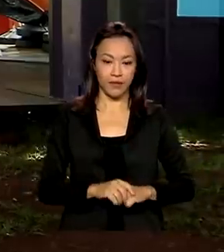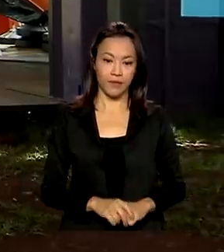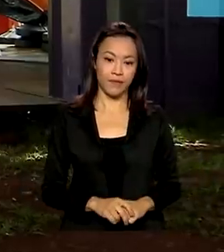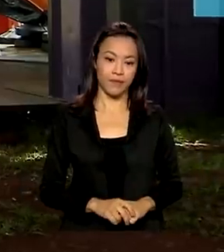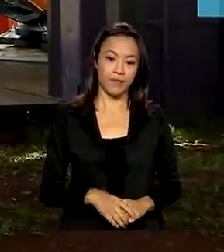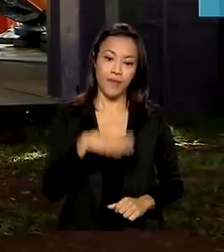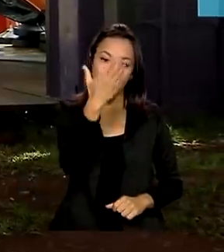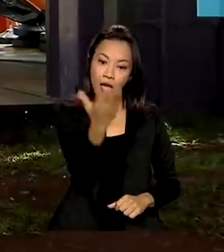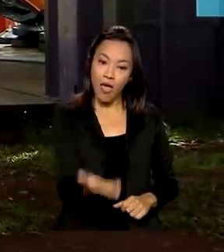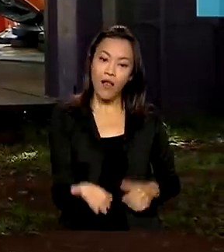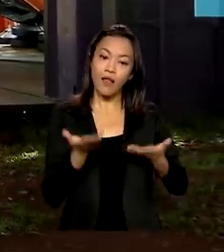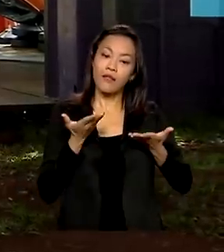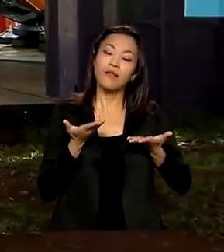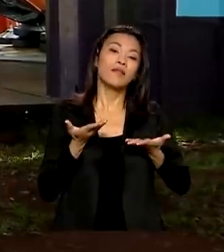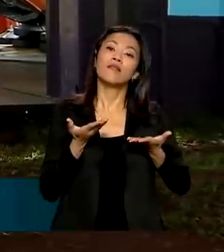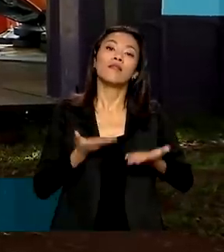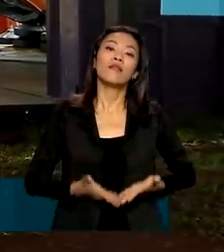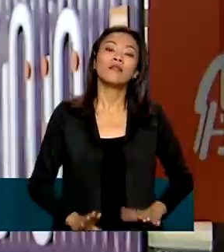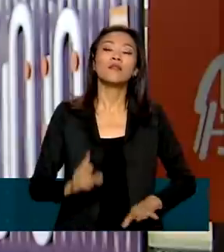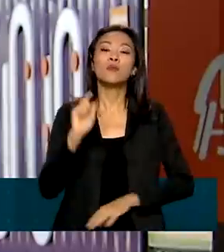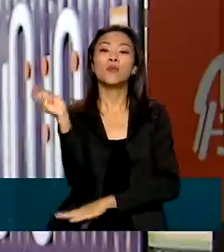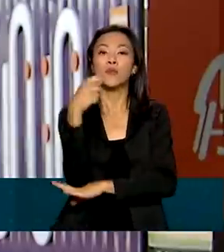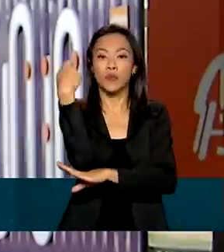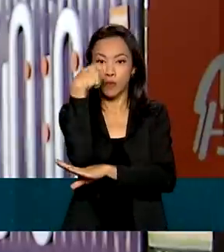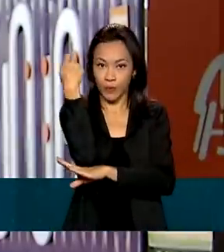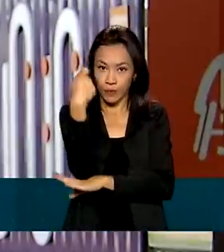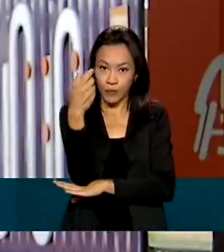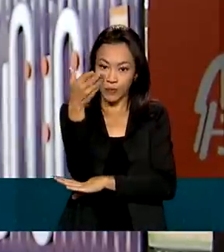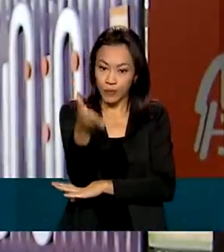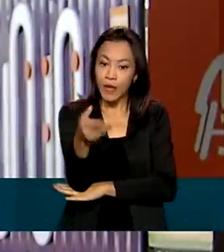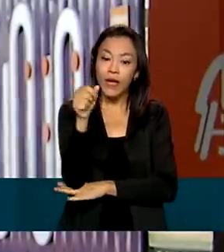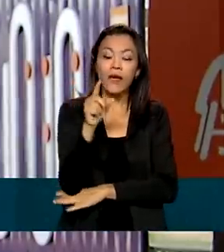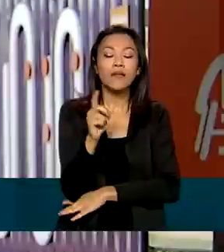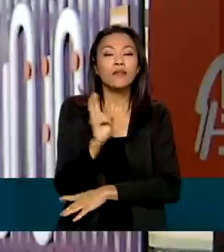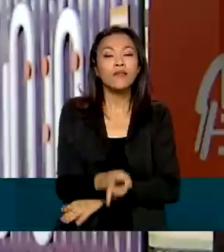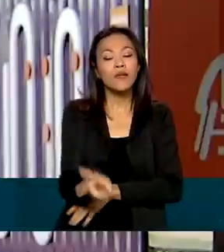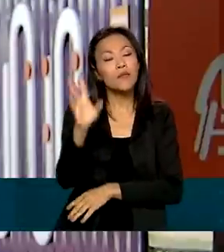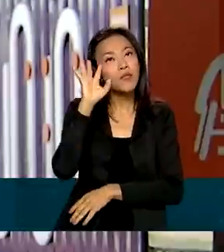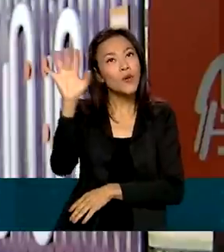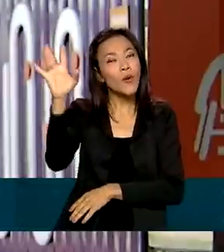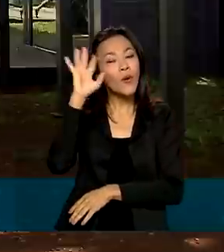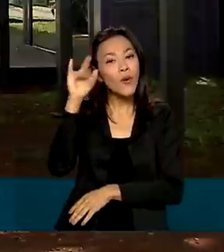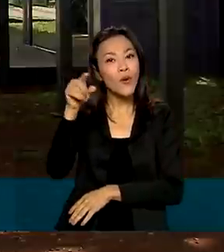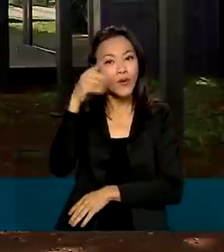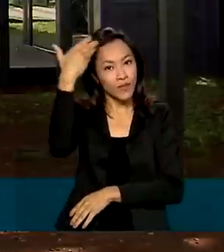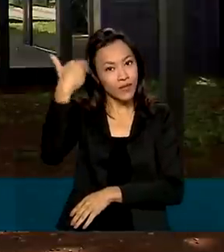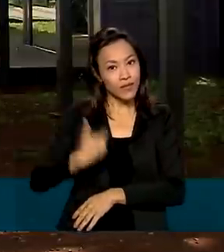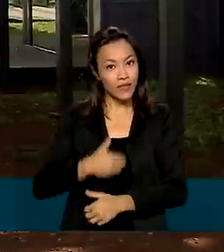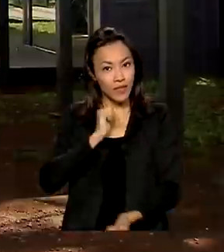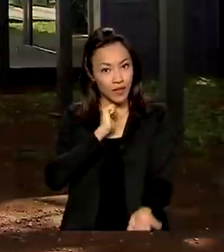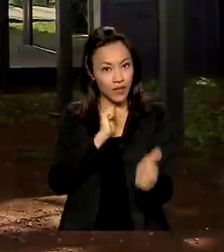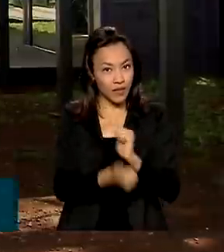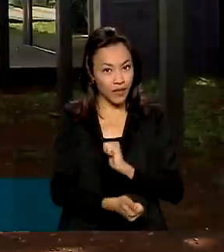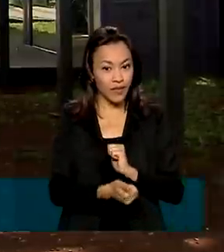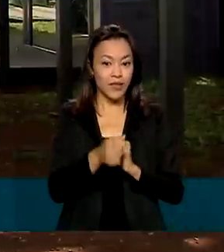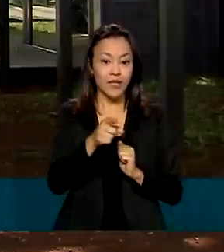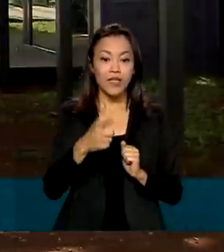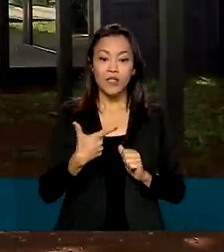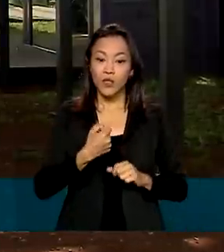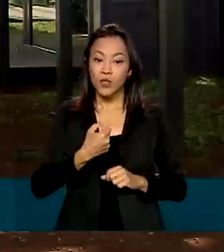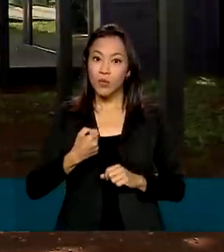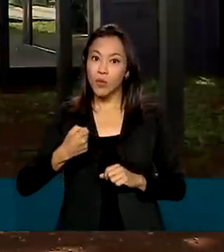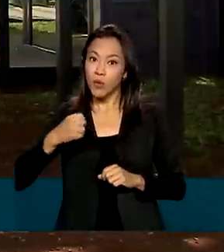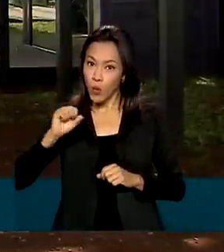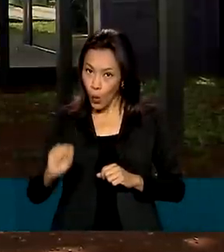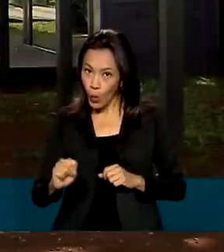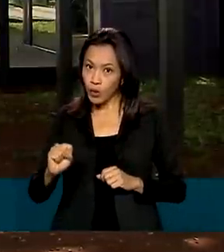Natural de pelotas no Rio Grande do Sul, Andréia sempre sonhou em ser atleta olímpica. Até que em 2008, um grave